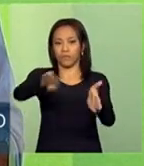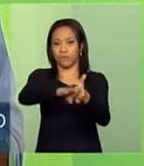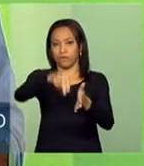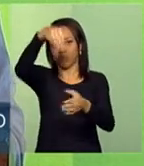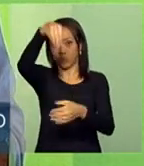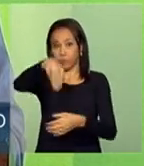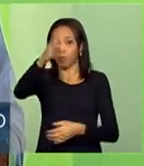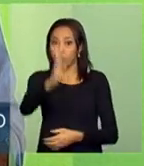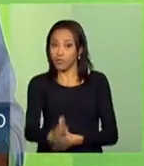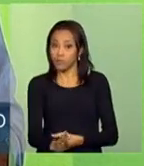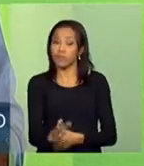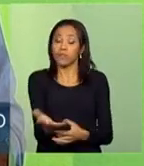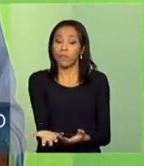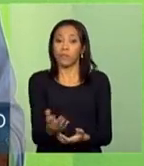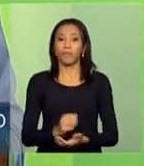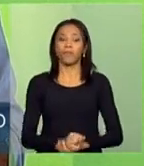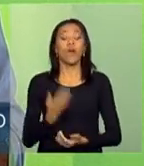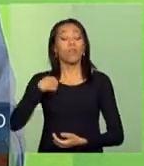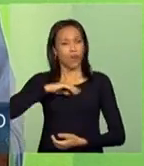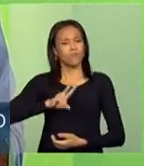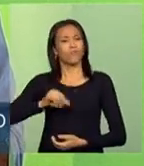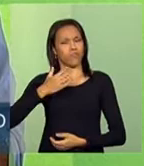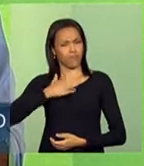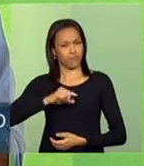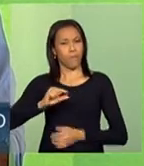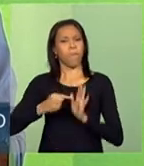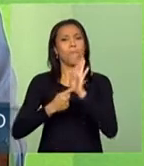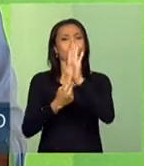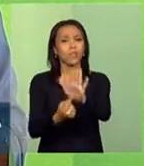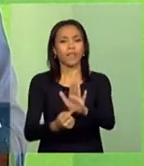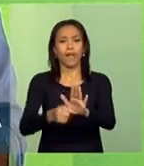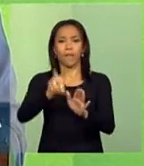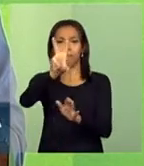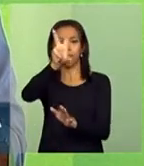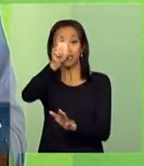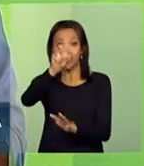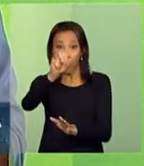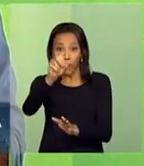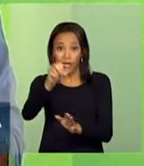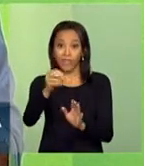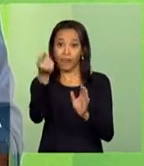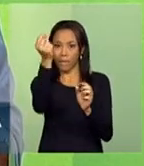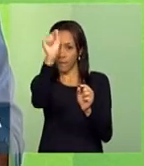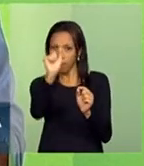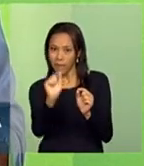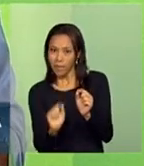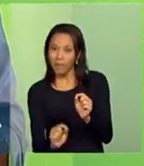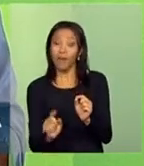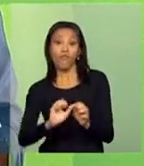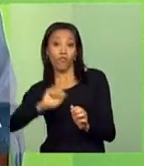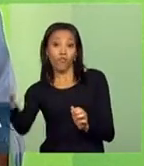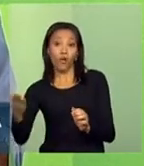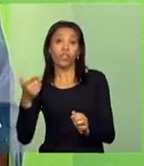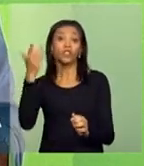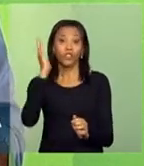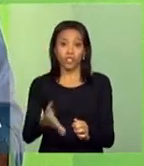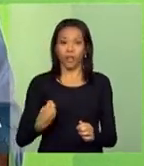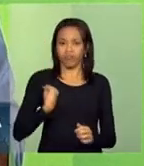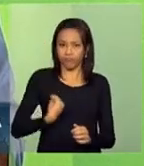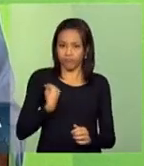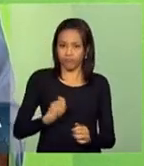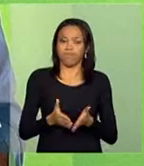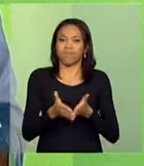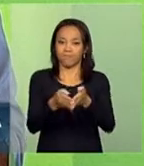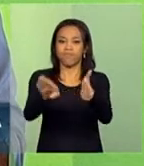Feito esse preâmbulo, apresentaremos agora o conjunto das 50 instalações portuárias fora dos portos organizados, que compõem